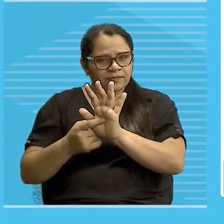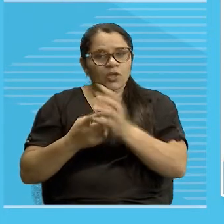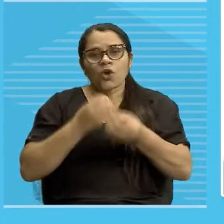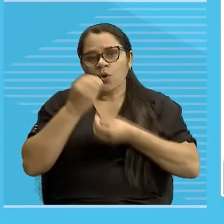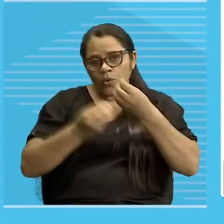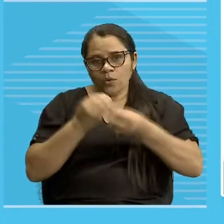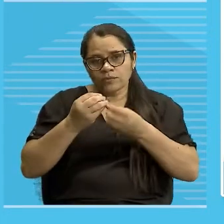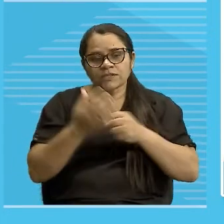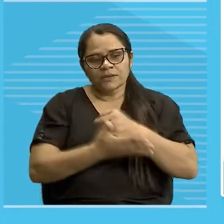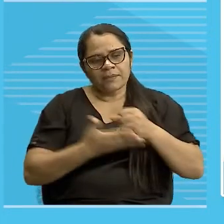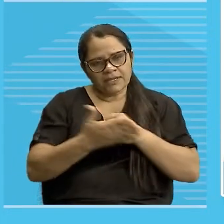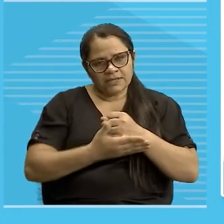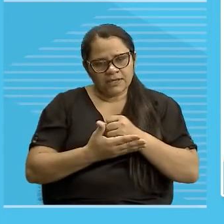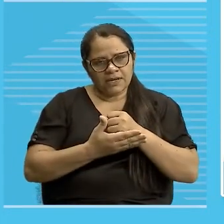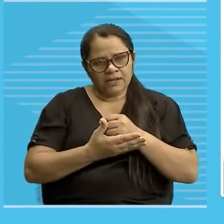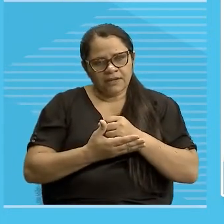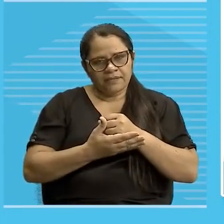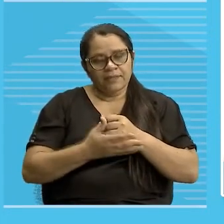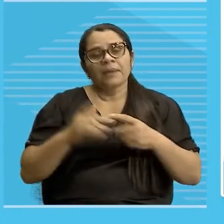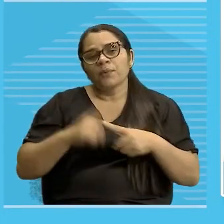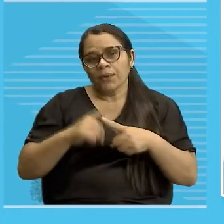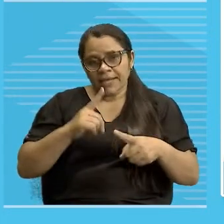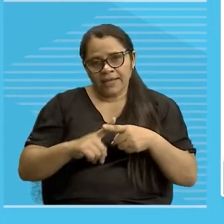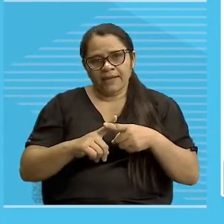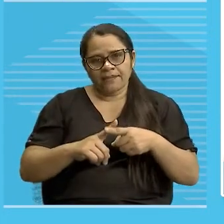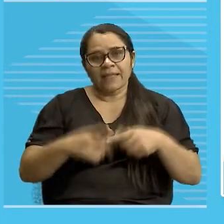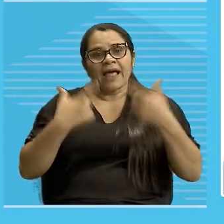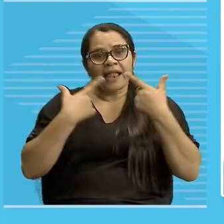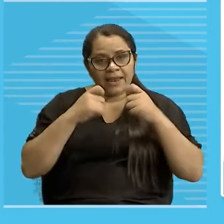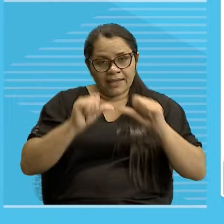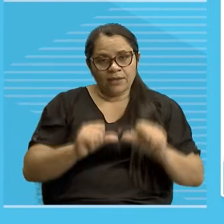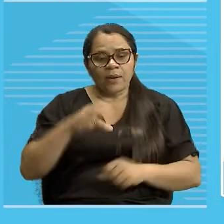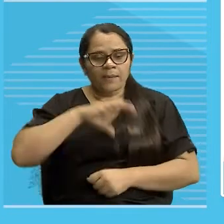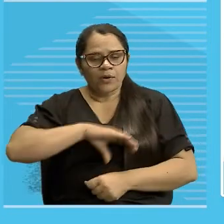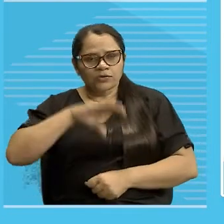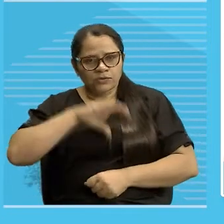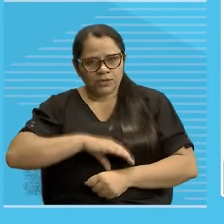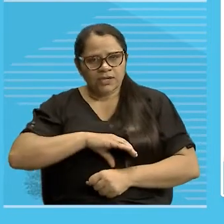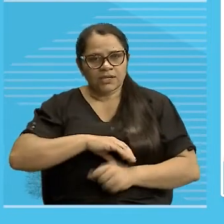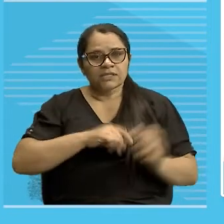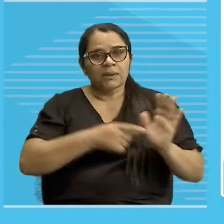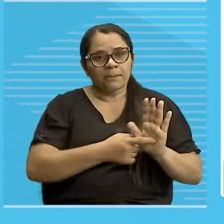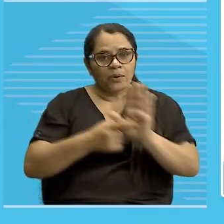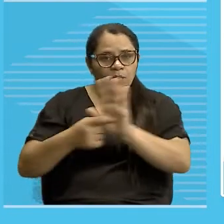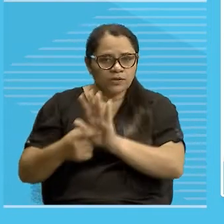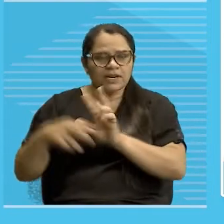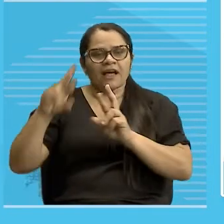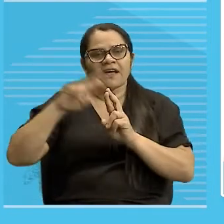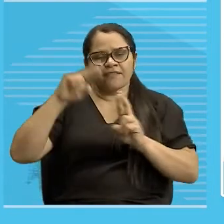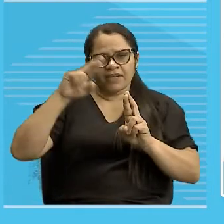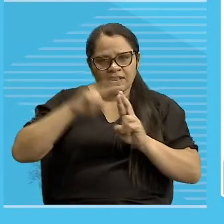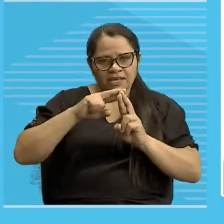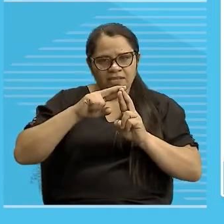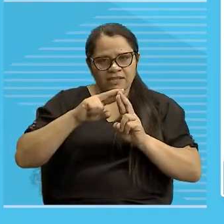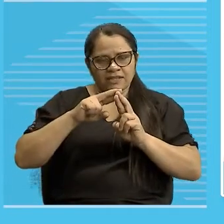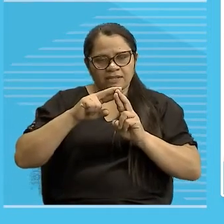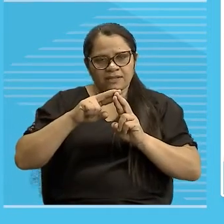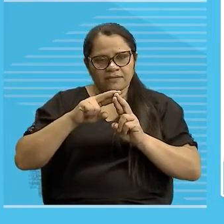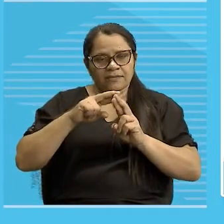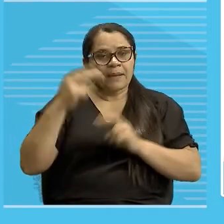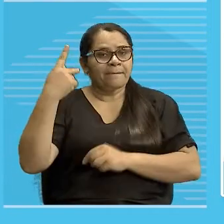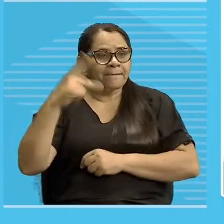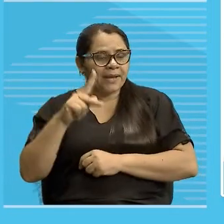ou seja, a língua portuguesa, a própria língua, nos ajuda a identificar essa referência para que não haja, tá,